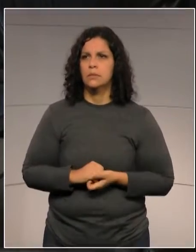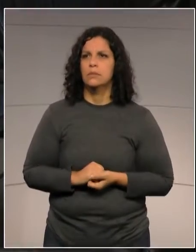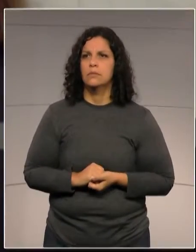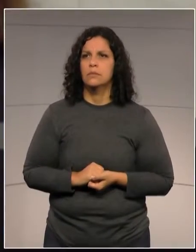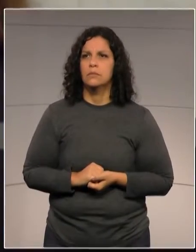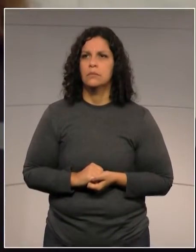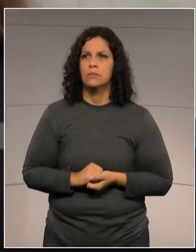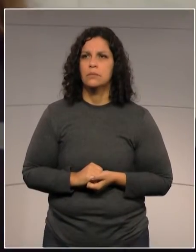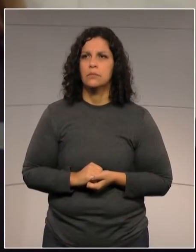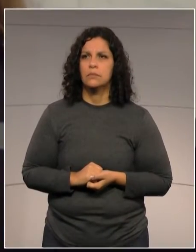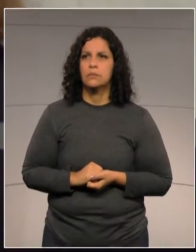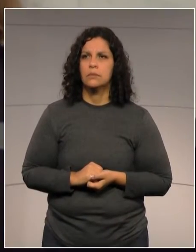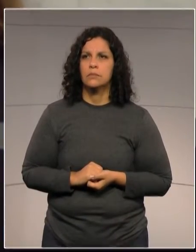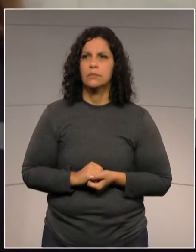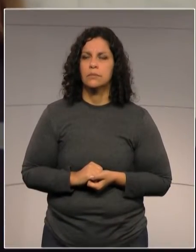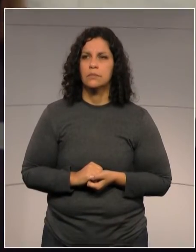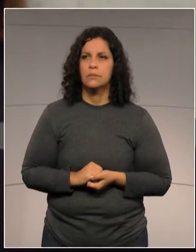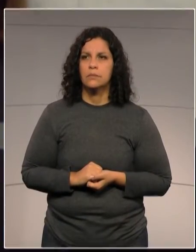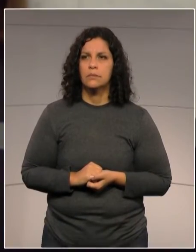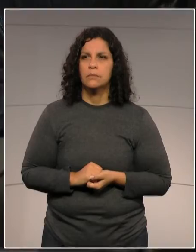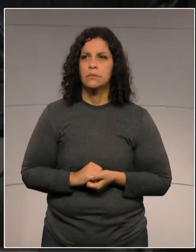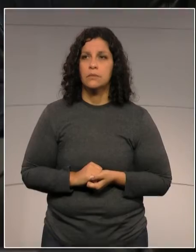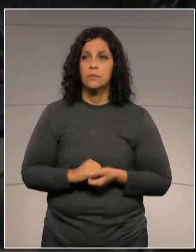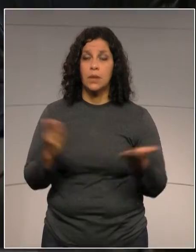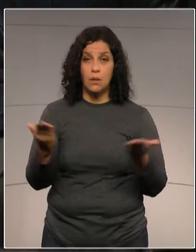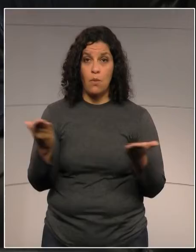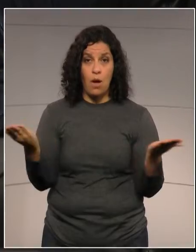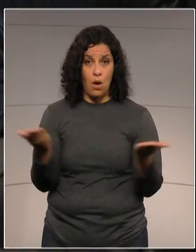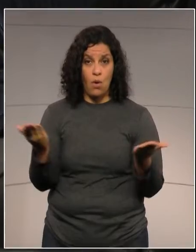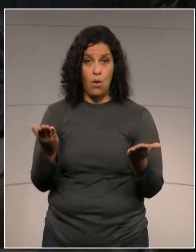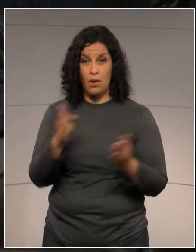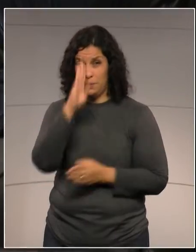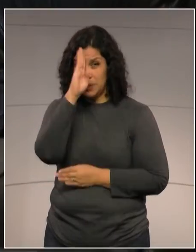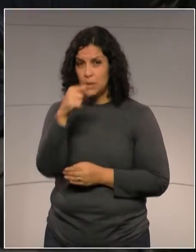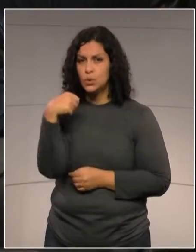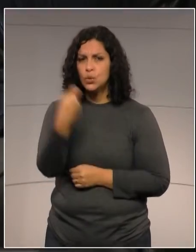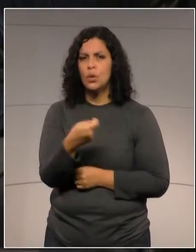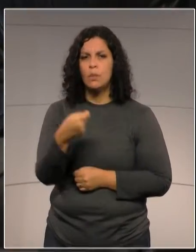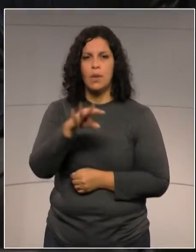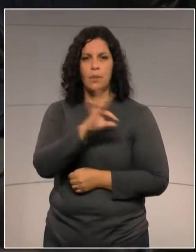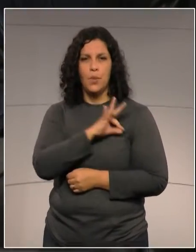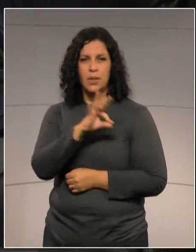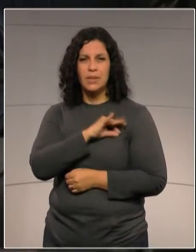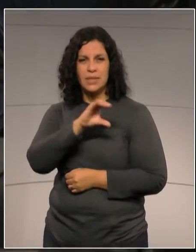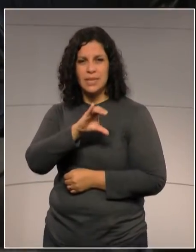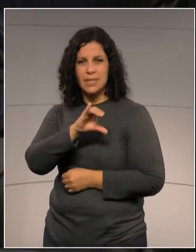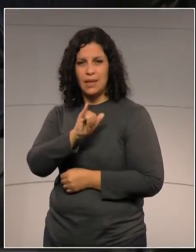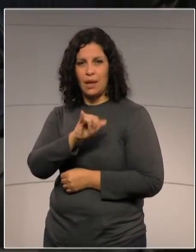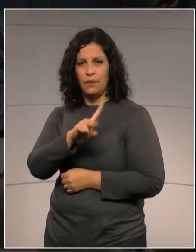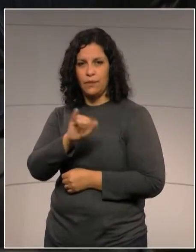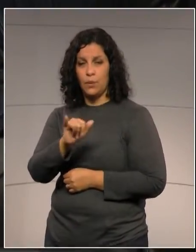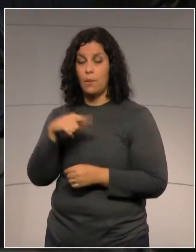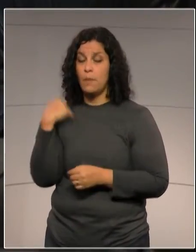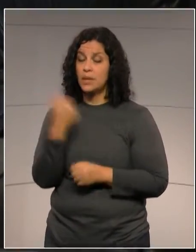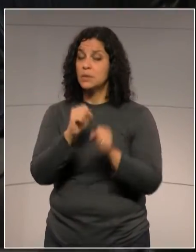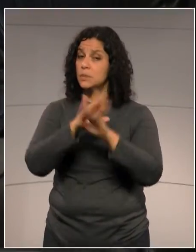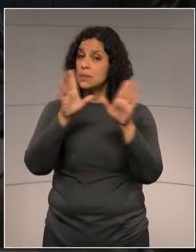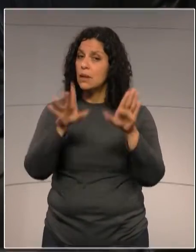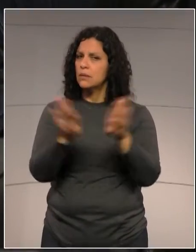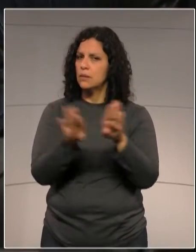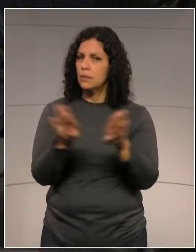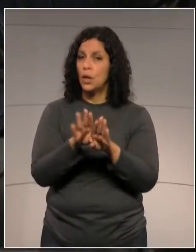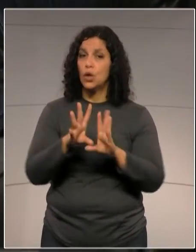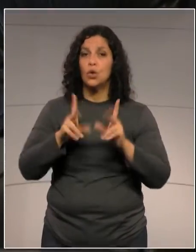Para encerrar, deputados. E principalmente na área da polícia civil. Mas, só para esclarecer também, que